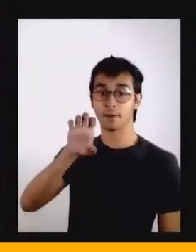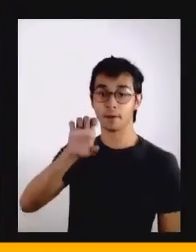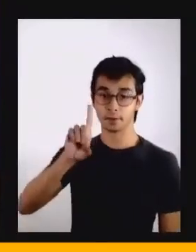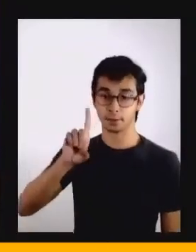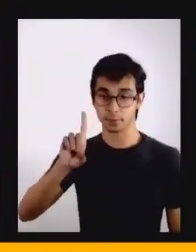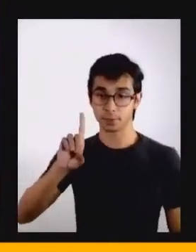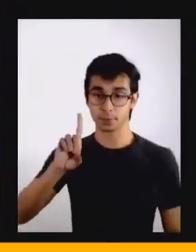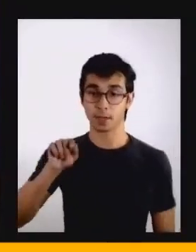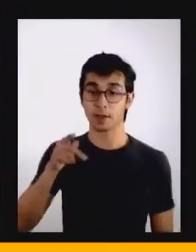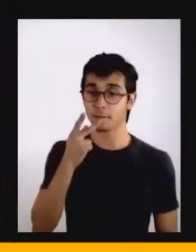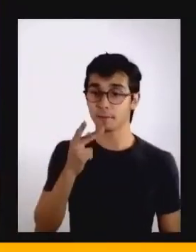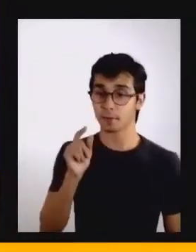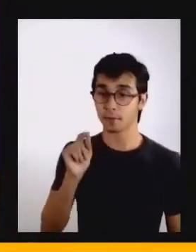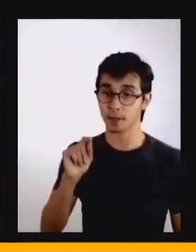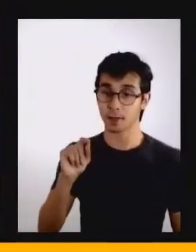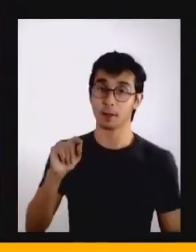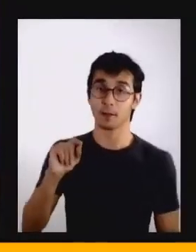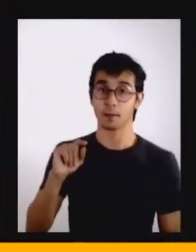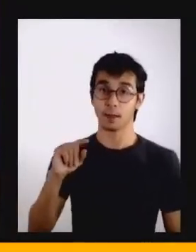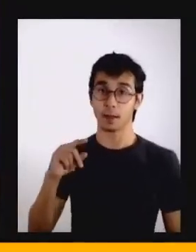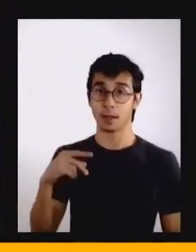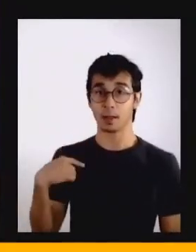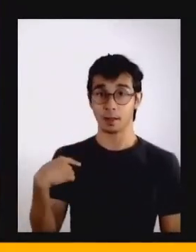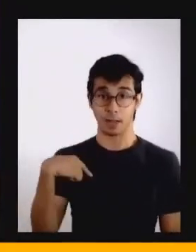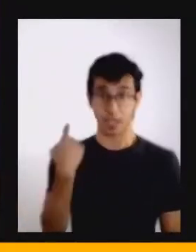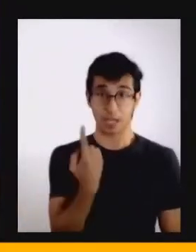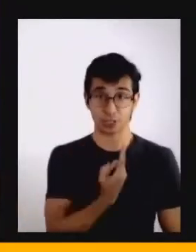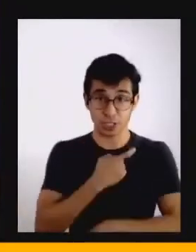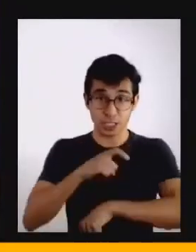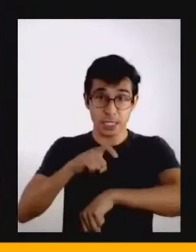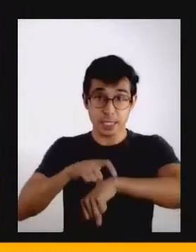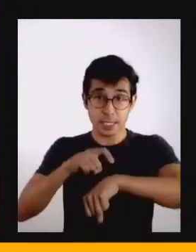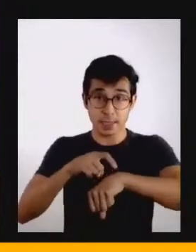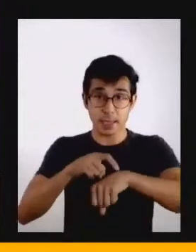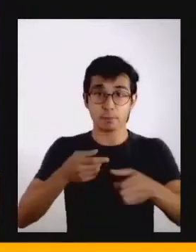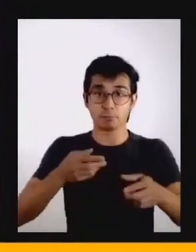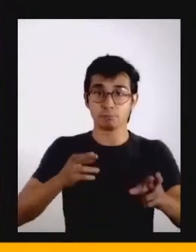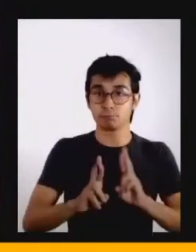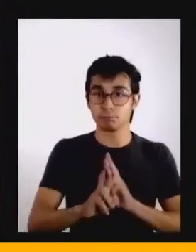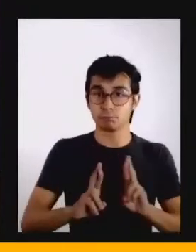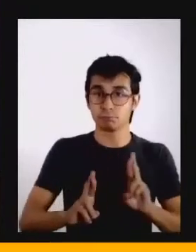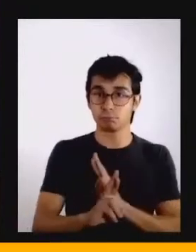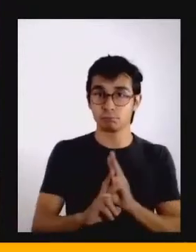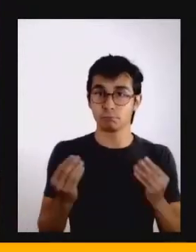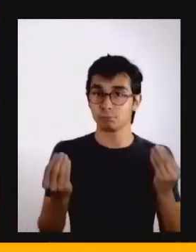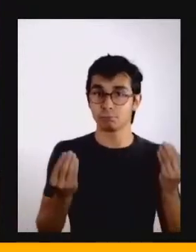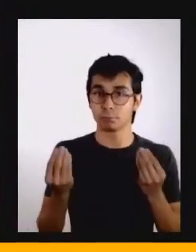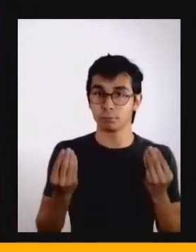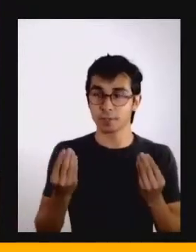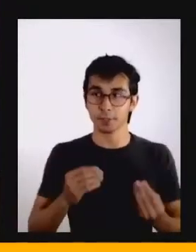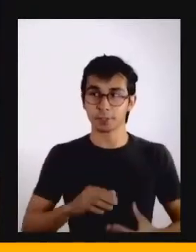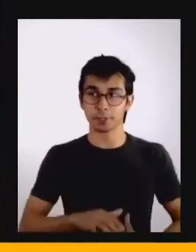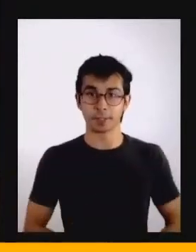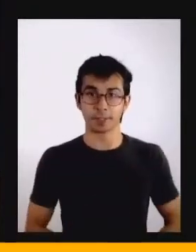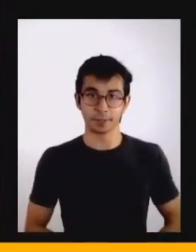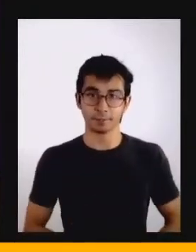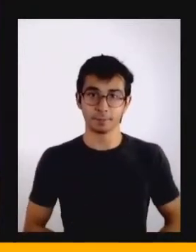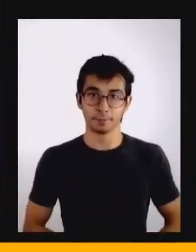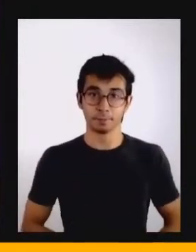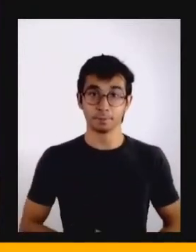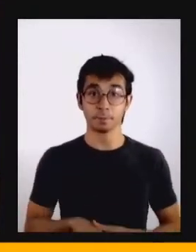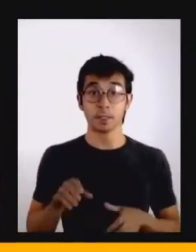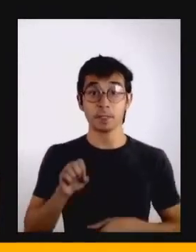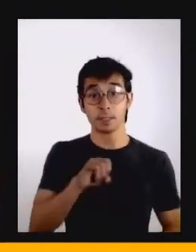dentro dessa nossa relação com o tempo, é importante a gente entender que, quando uma população está treinada